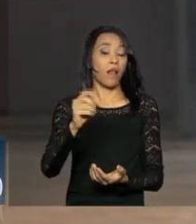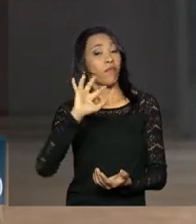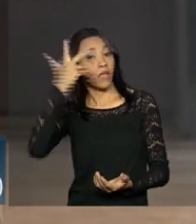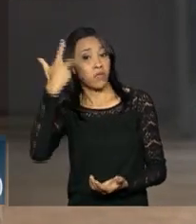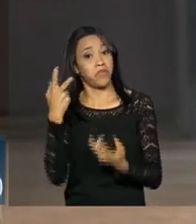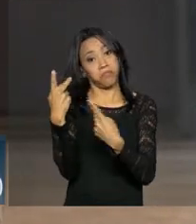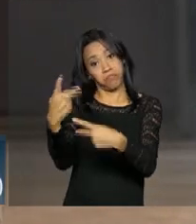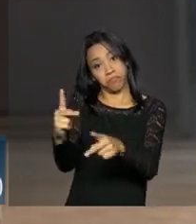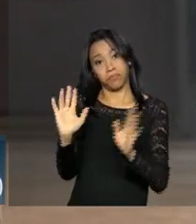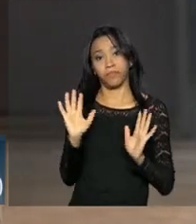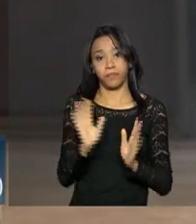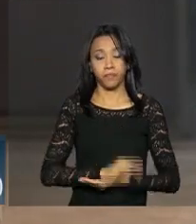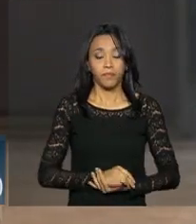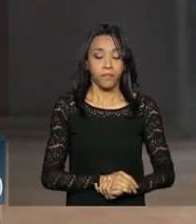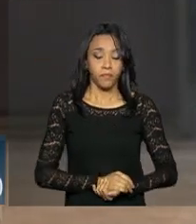outra.